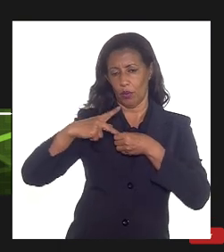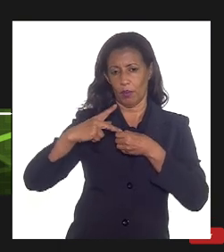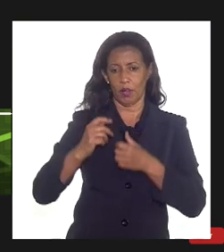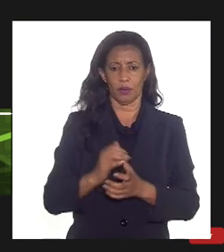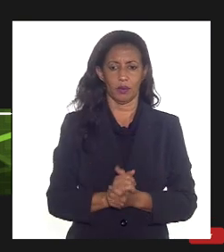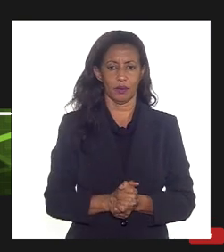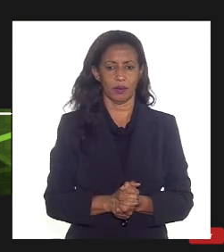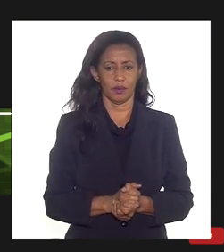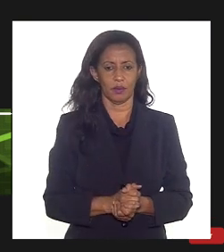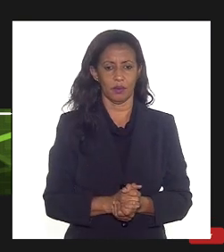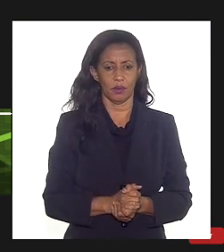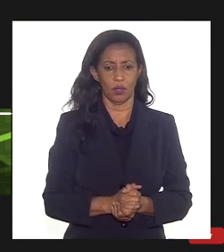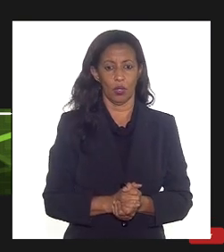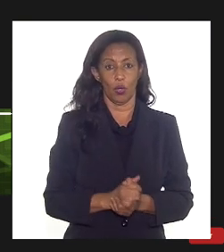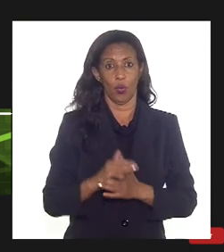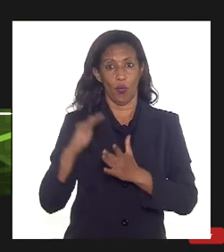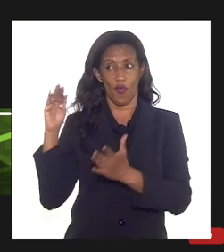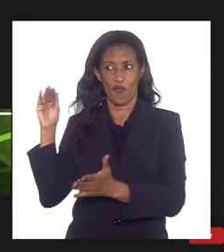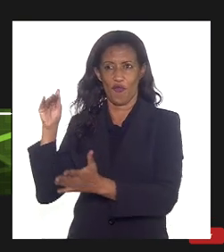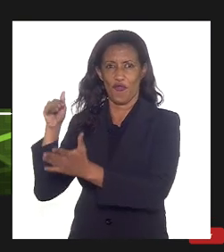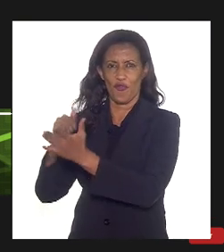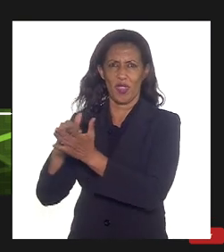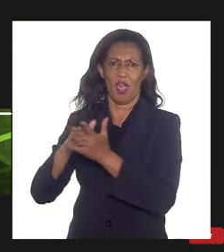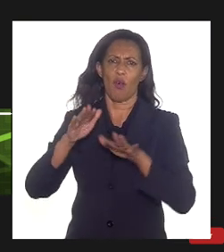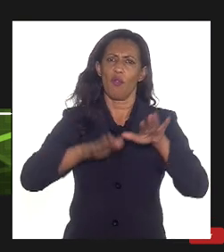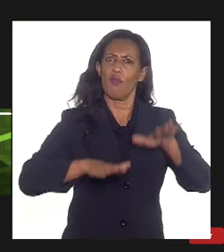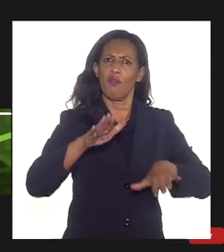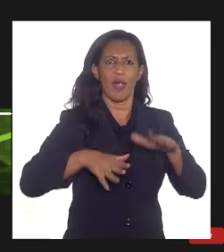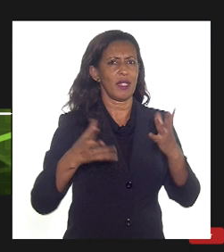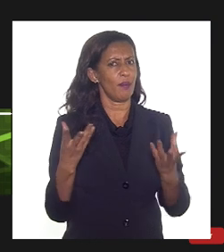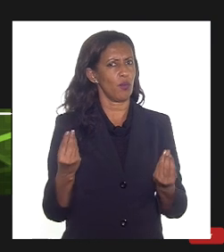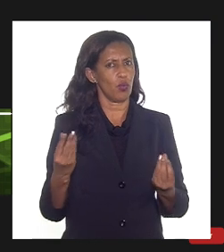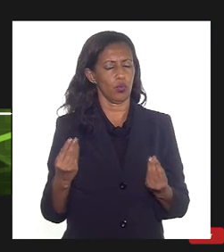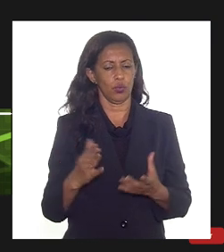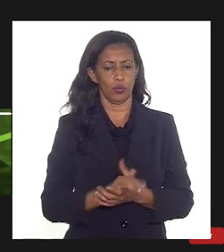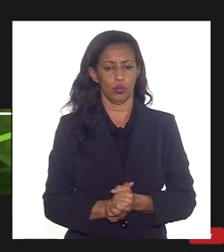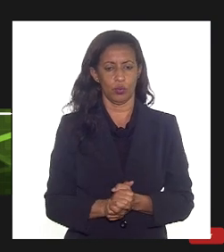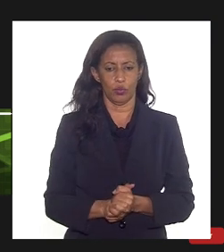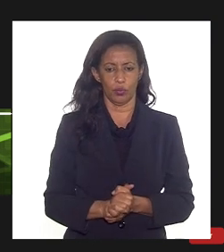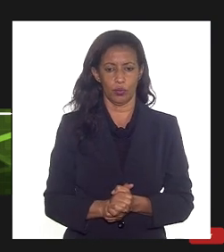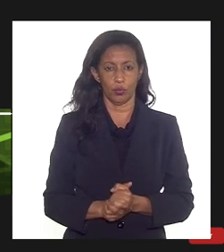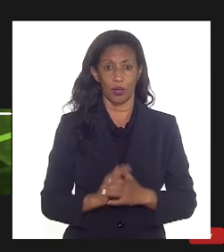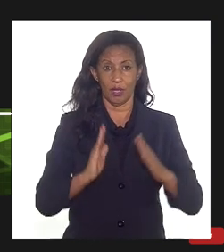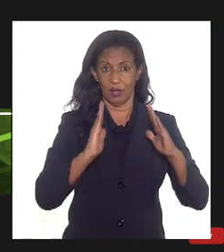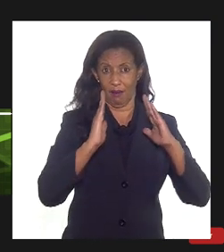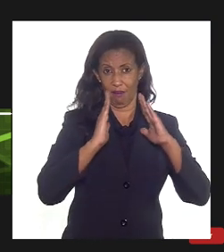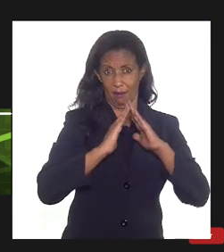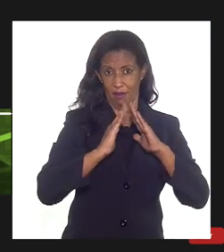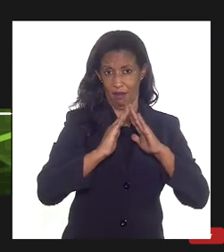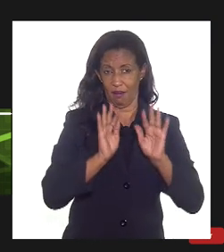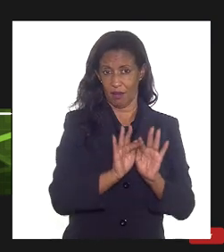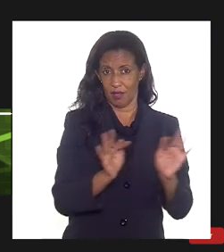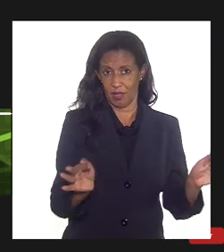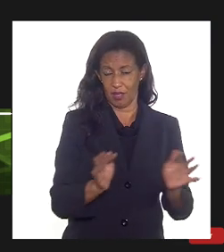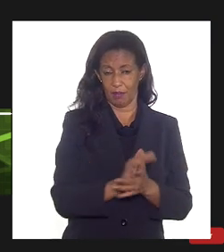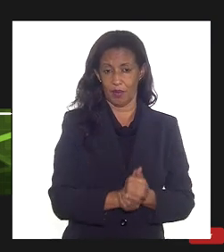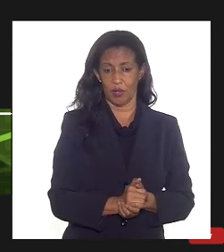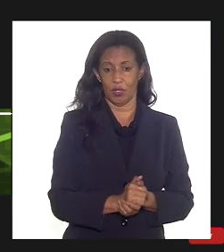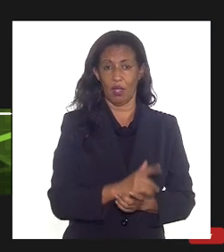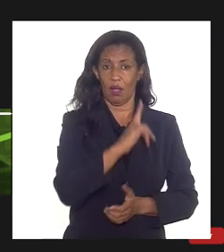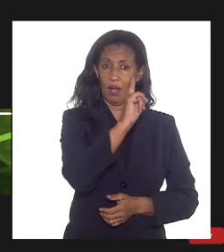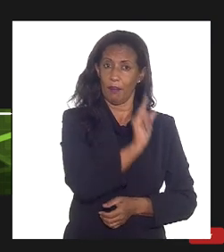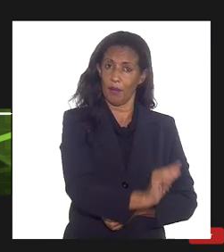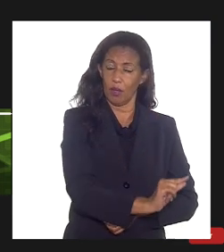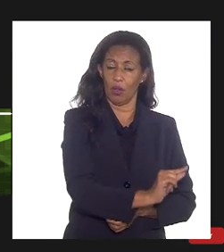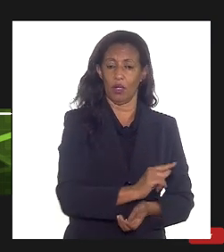do consumidor final varia muito muito mesmo e para o caso do residencial como eu falei ela é menor